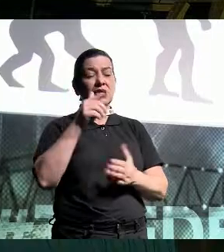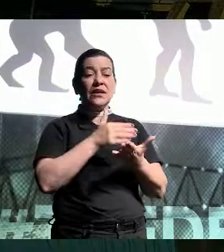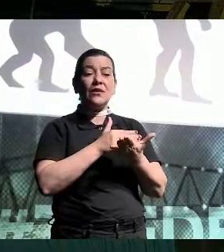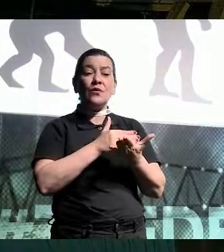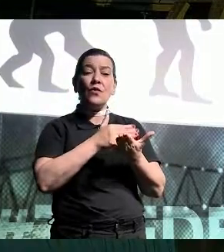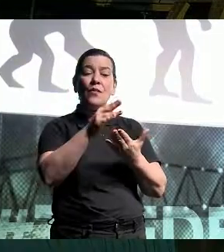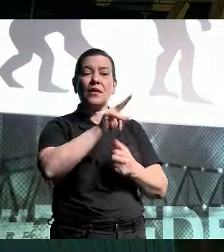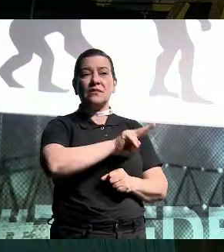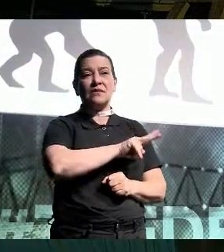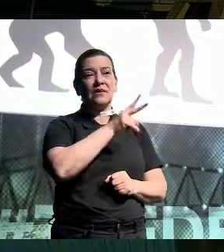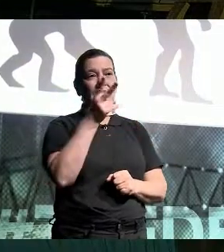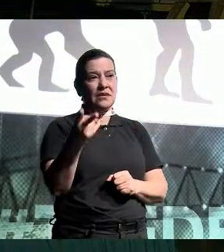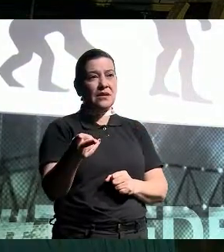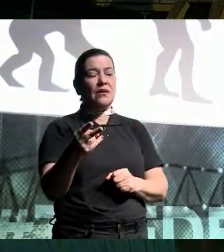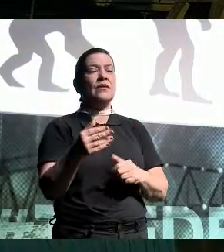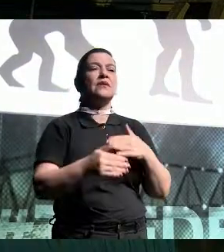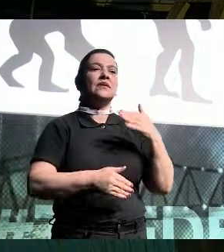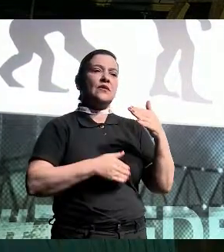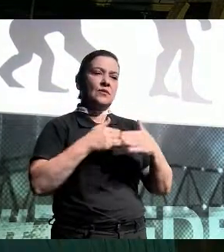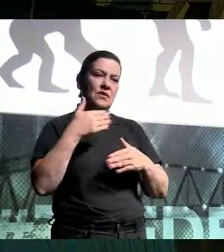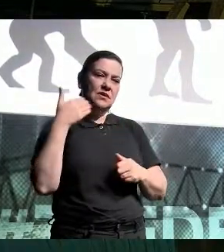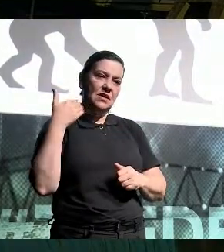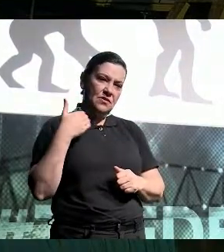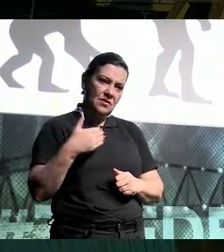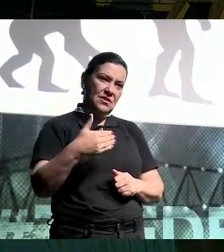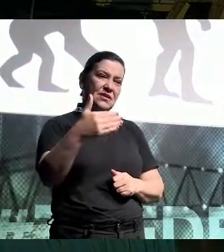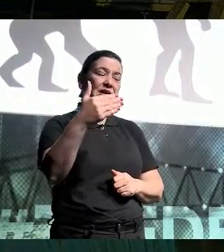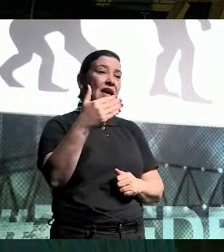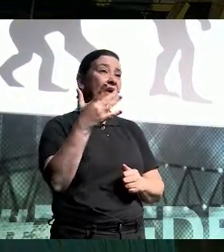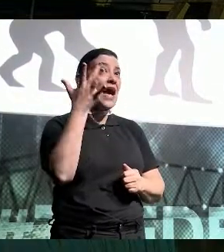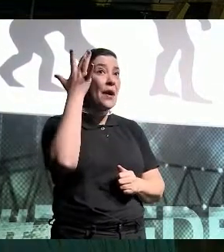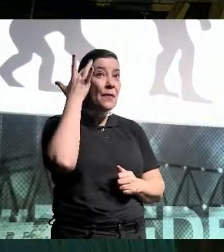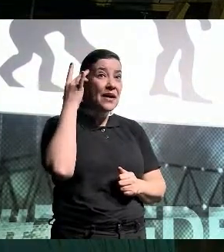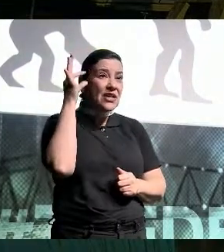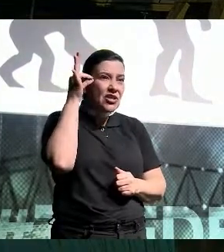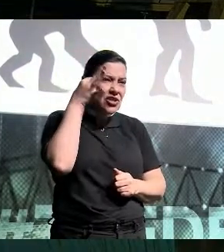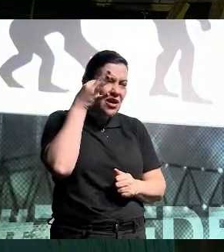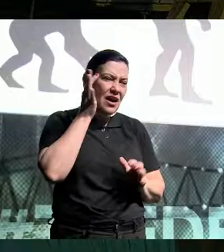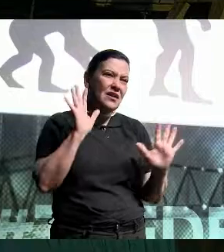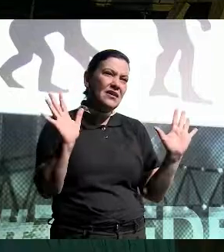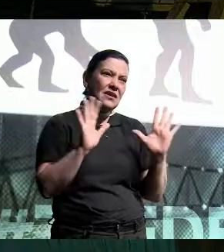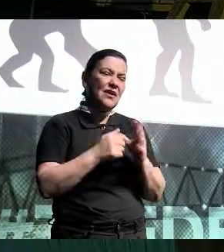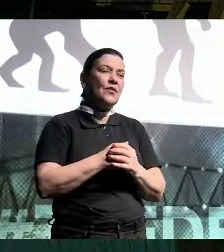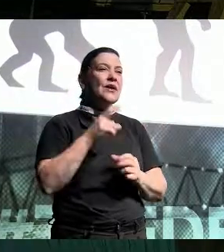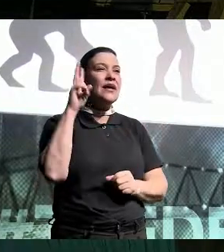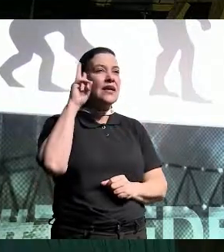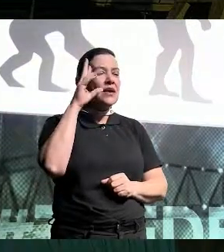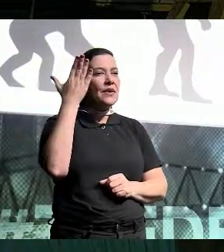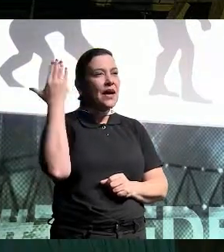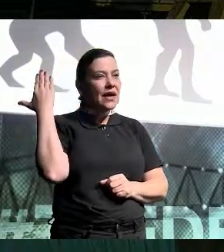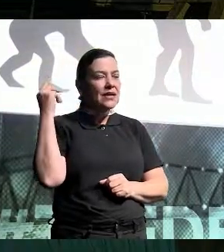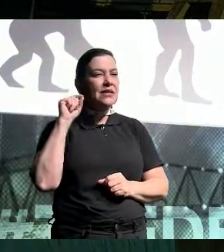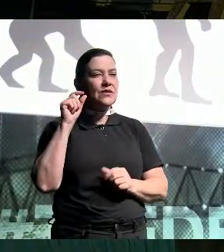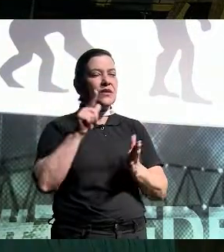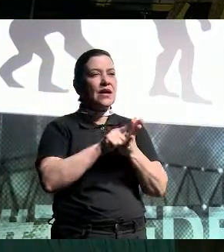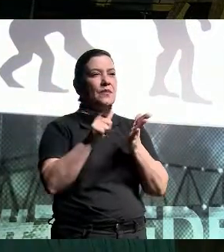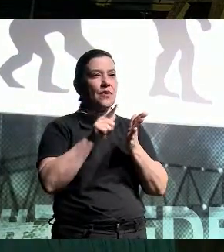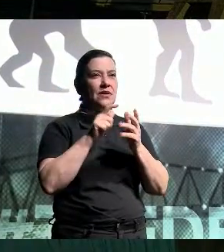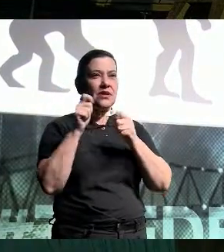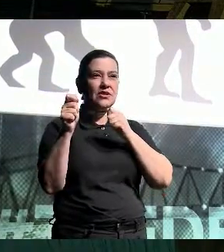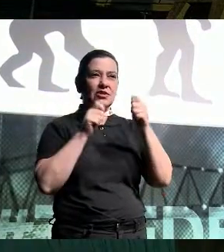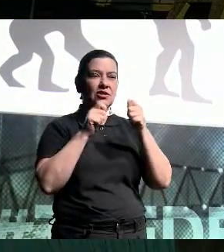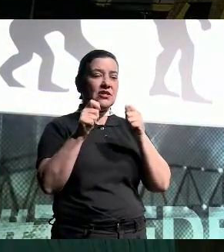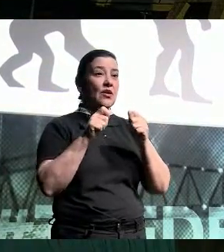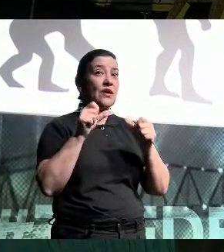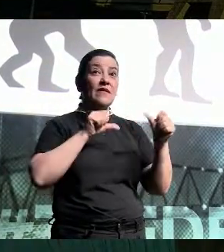transição. Tem um processo aí pela frente, gente. Não vai ser do dia para a noite. Lembra de um dos highlights da reportagem? ESG não é a varinha